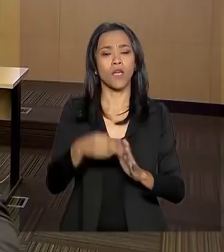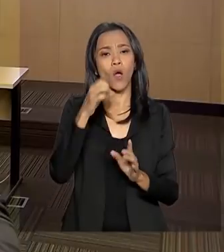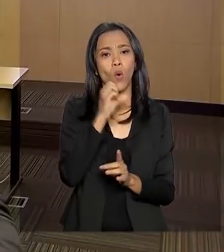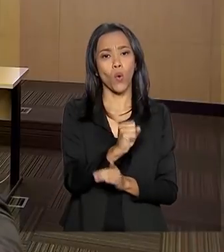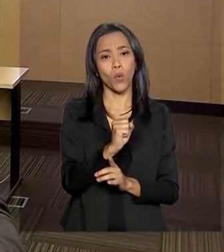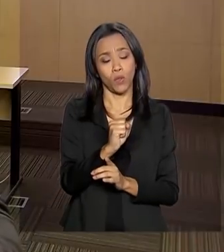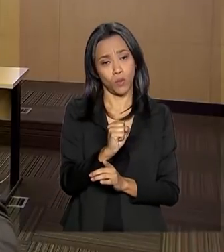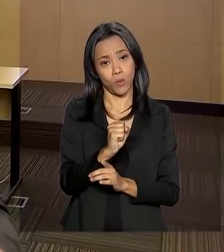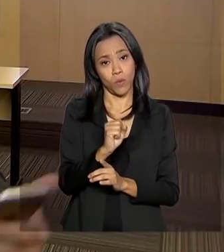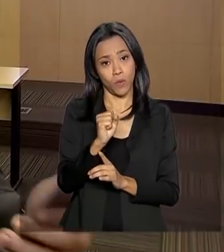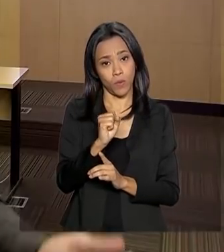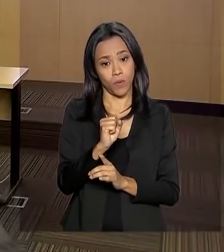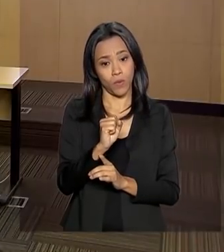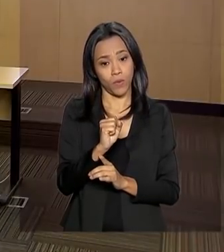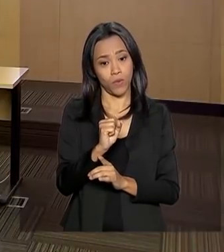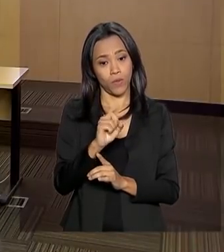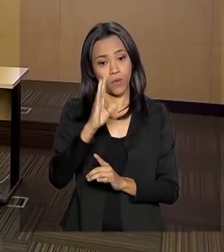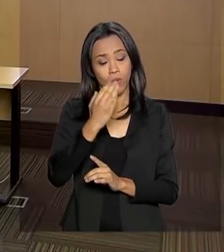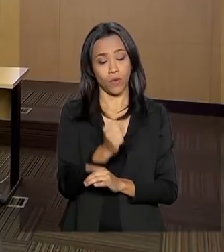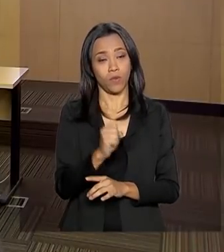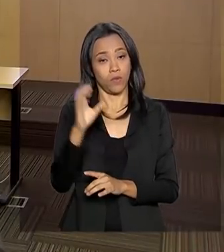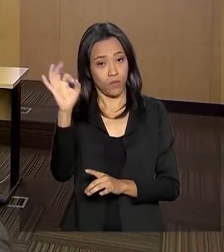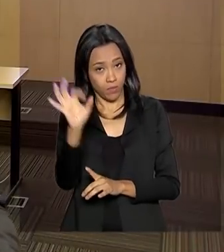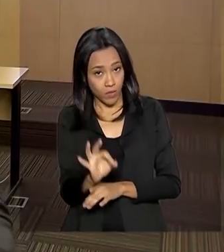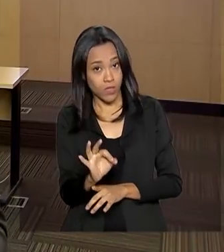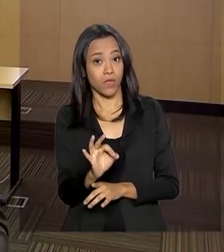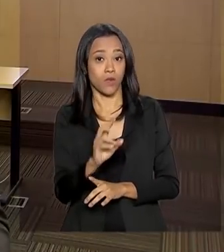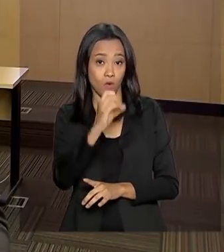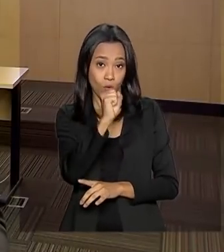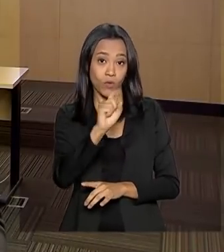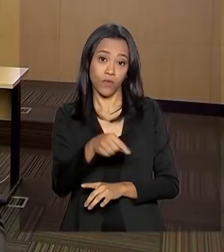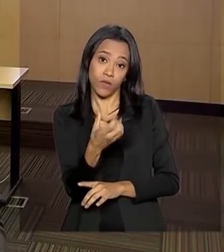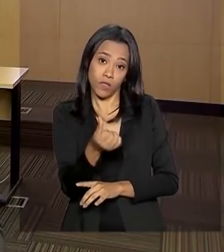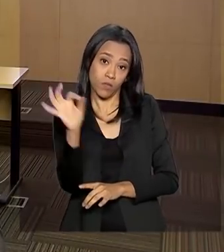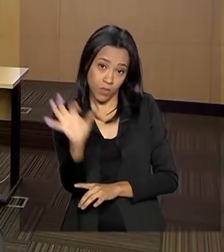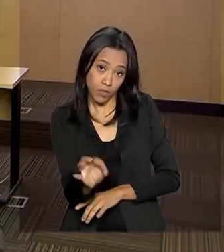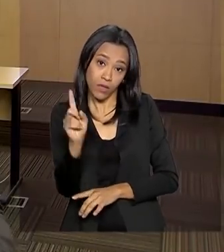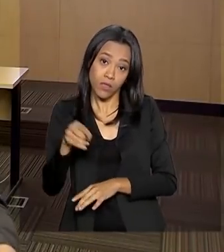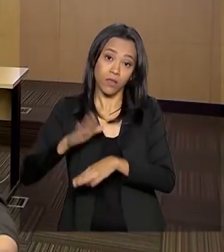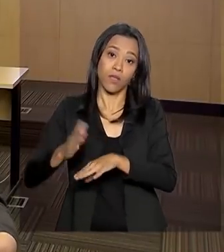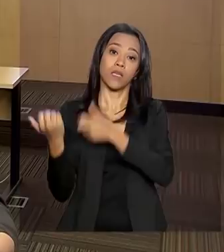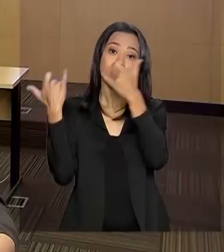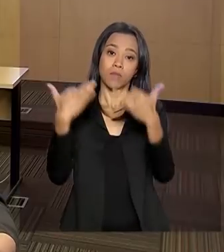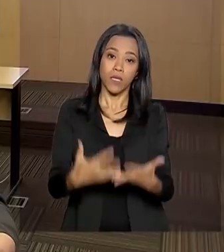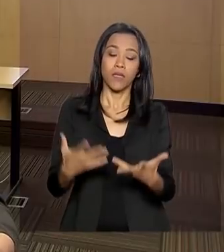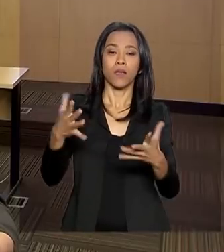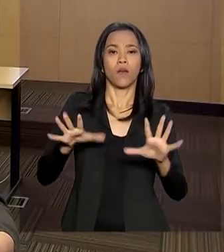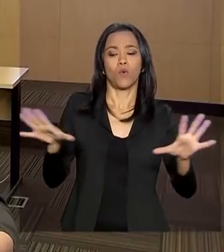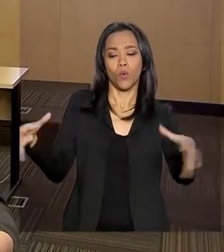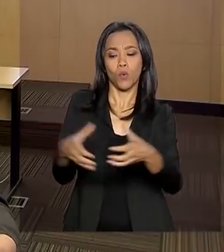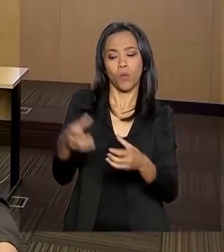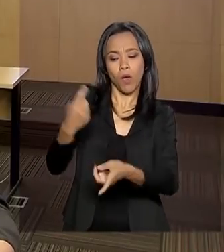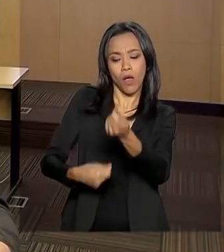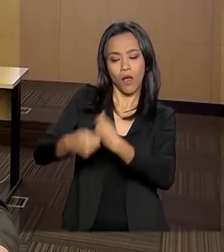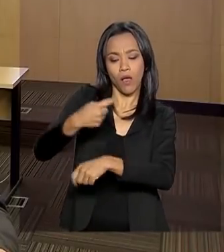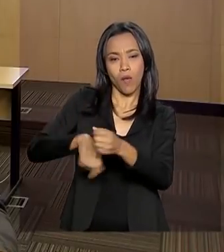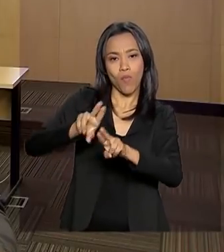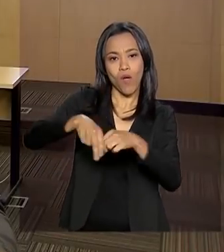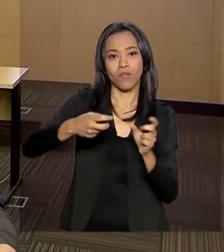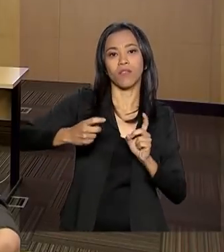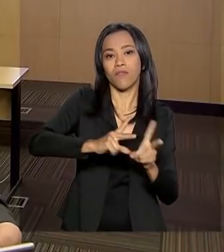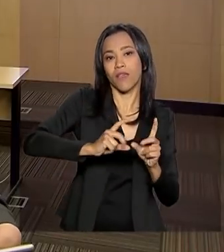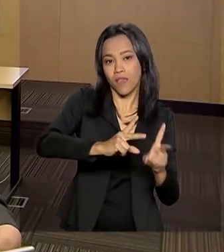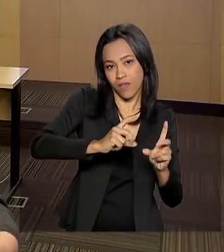lucro líquido do banco. E isso é explicado, segundo os analistas econômicos, devido às vendas das